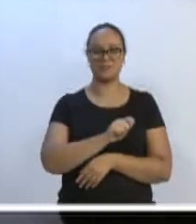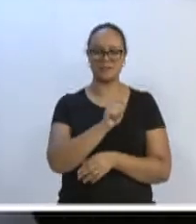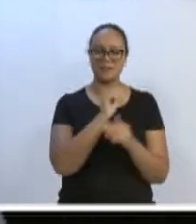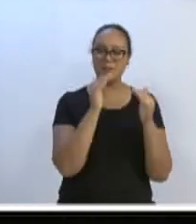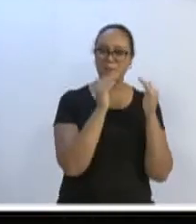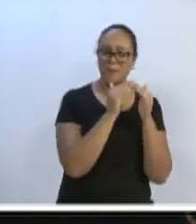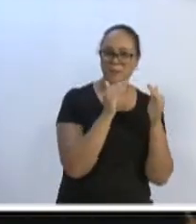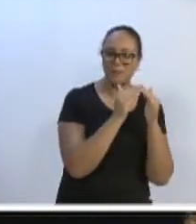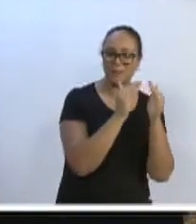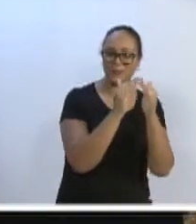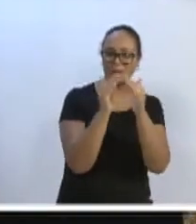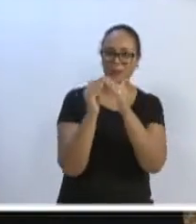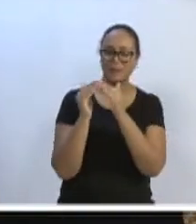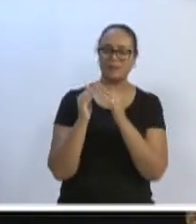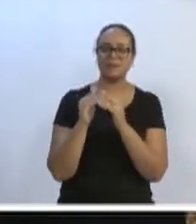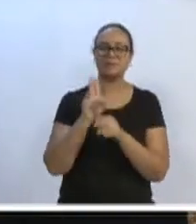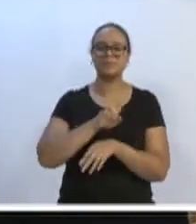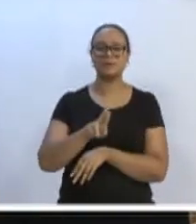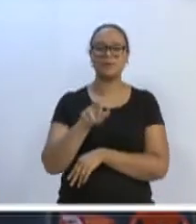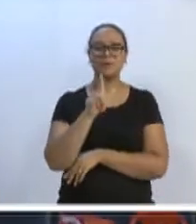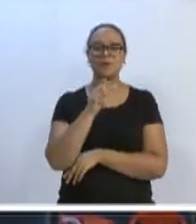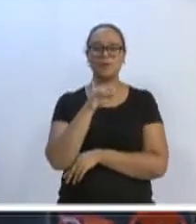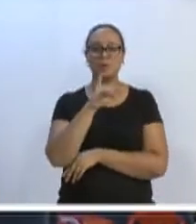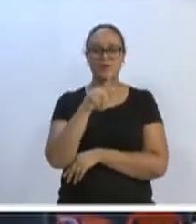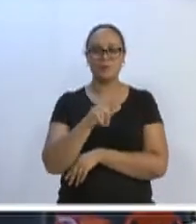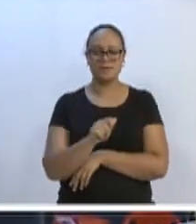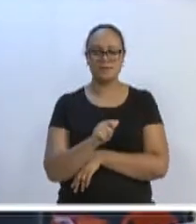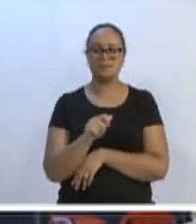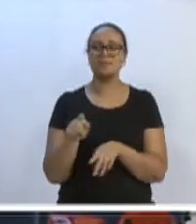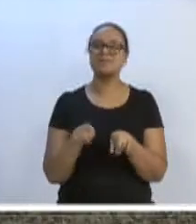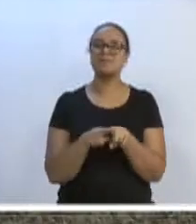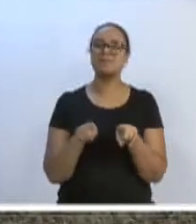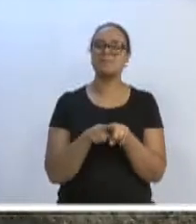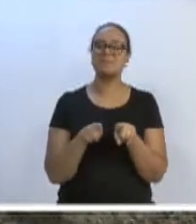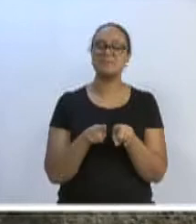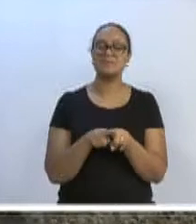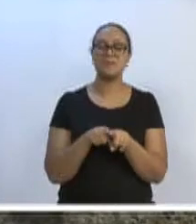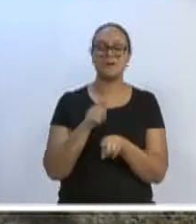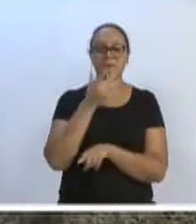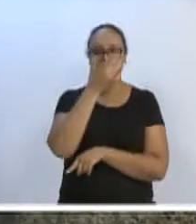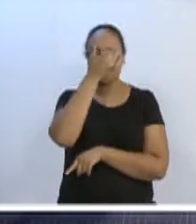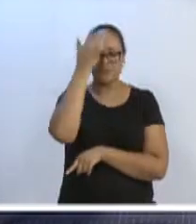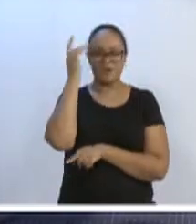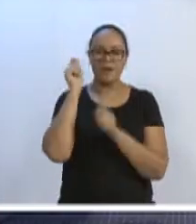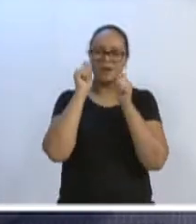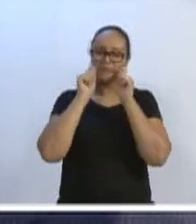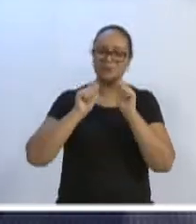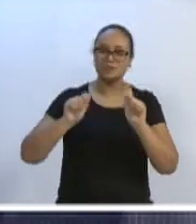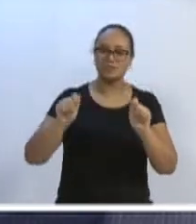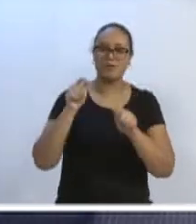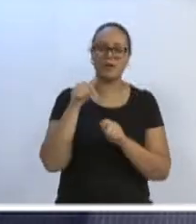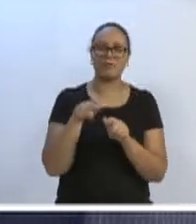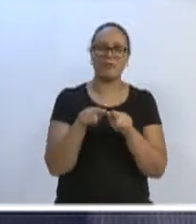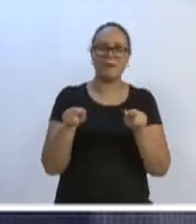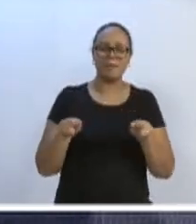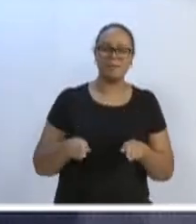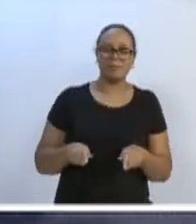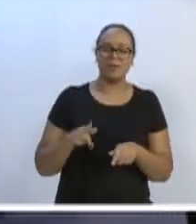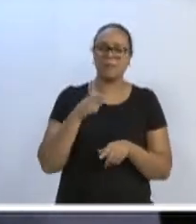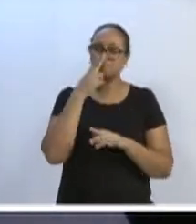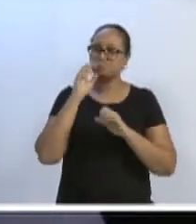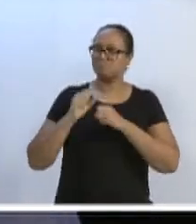Moradores, o Luiz Carlos, também o nosso assessor aqui do gabinete, Edson Loureiro, que não mediu esforços